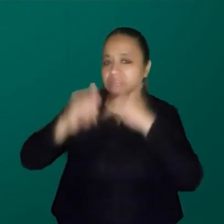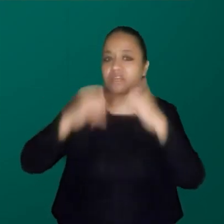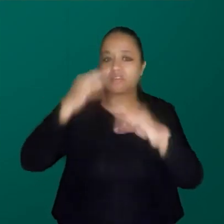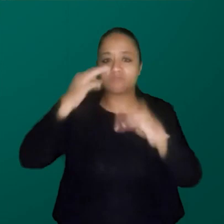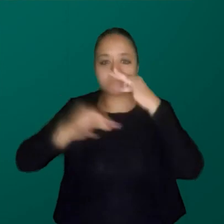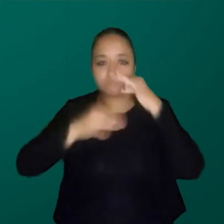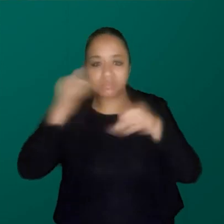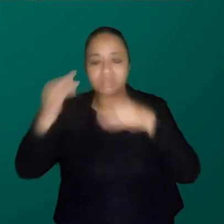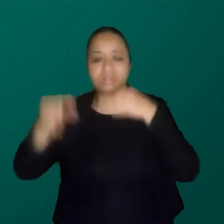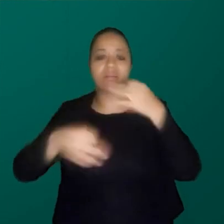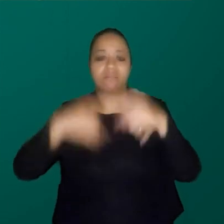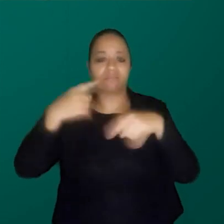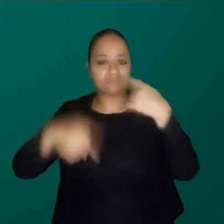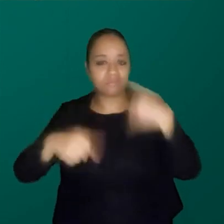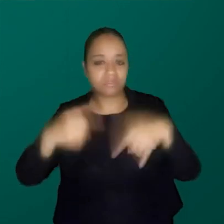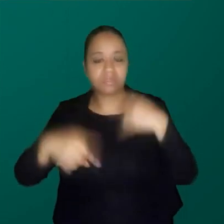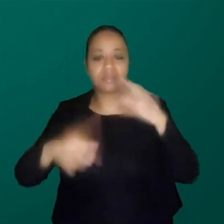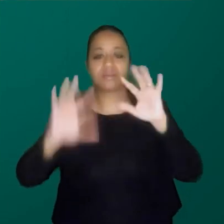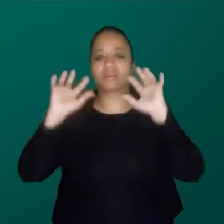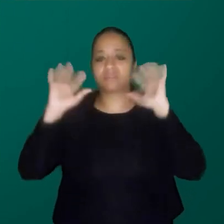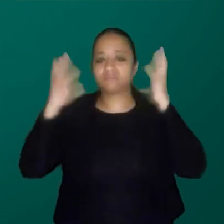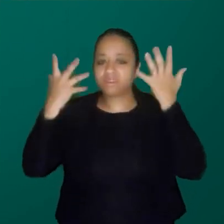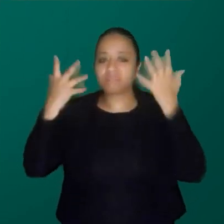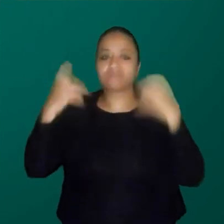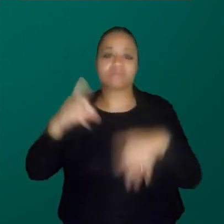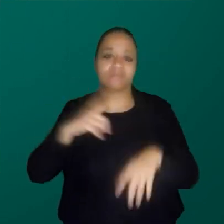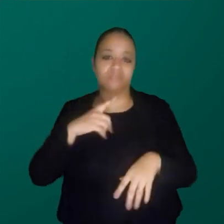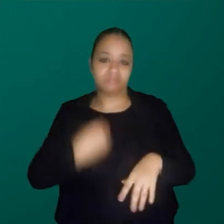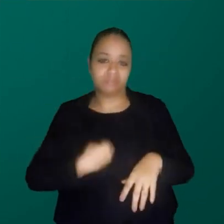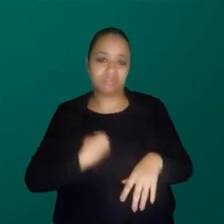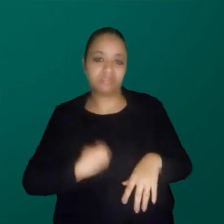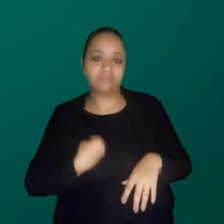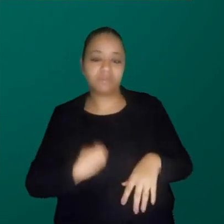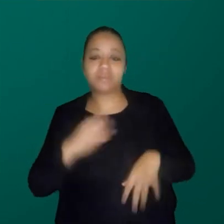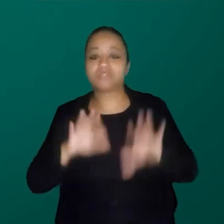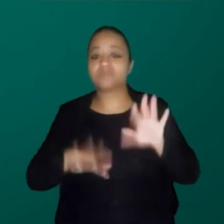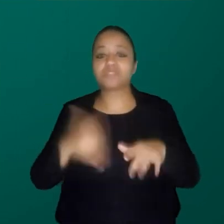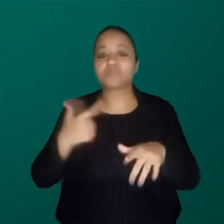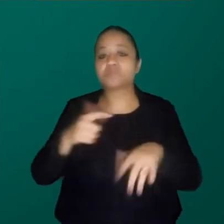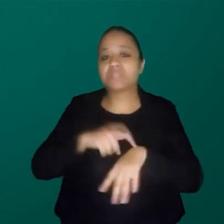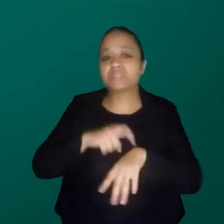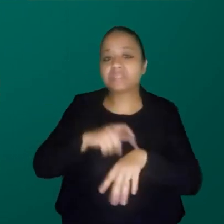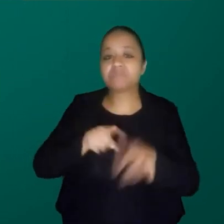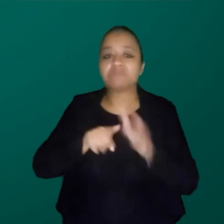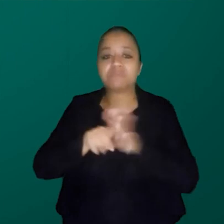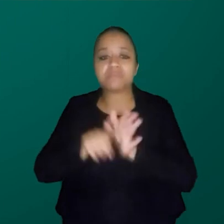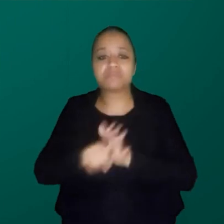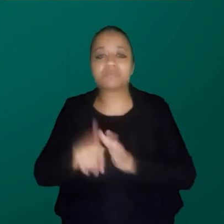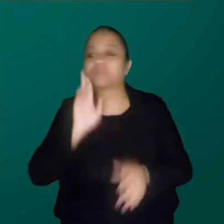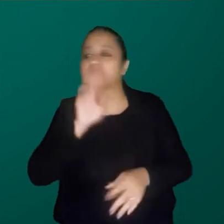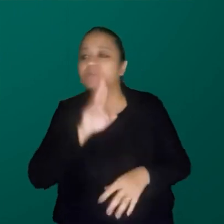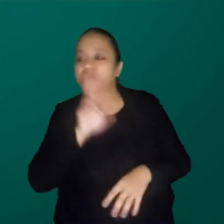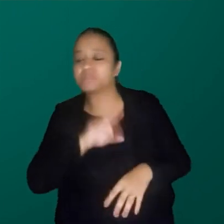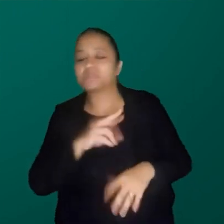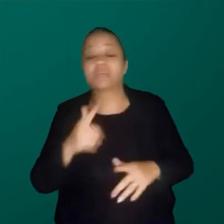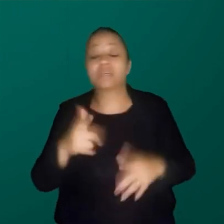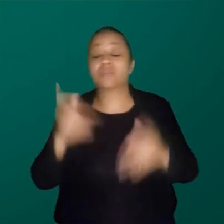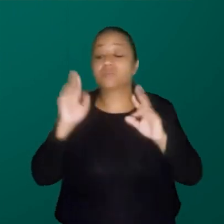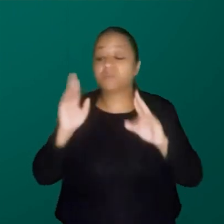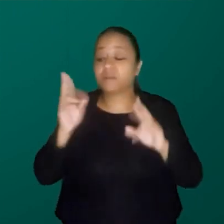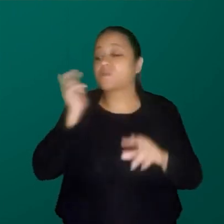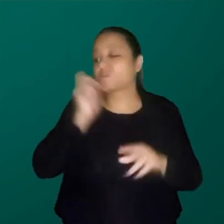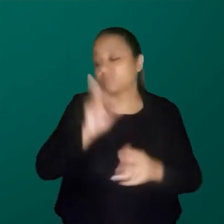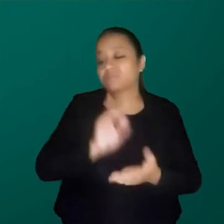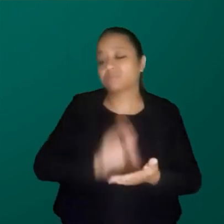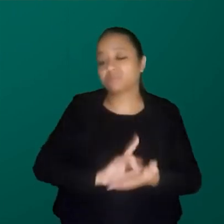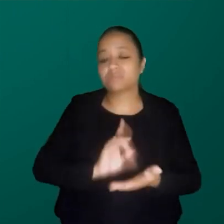a gente está nos eventos e, às vezes, a gente fica sem tempo de fazer perguntas e de interagir depois. Então, espero que a gente consiga, de